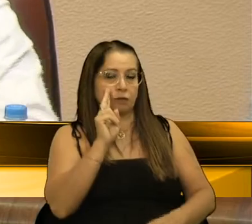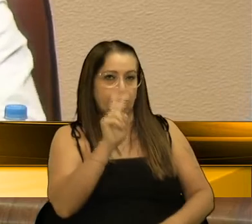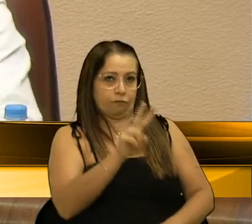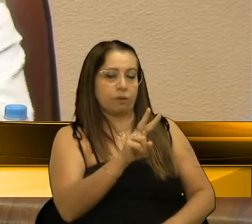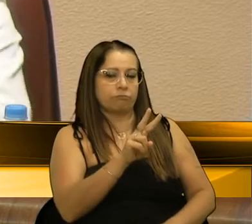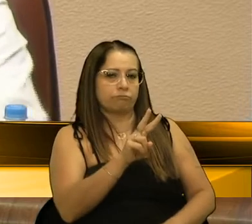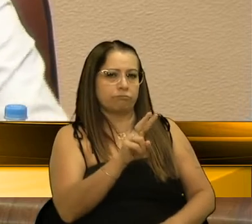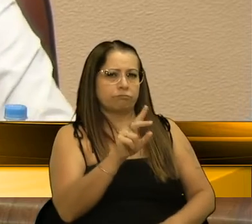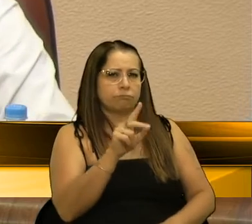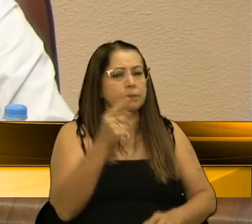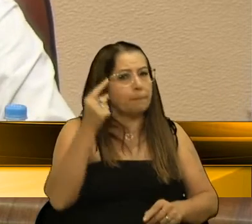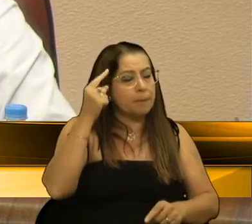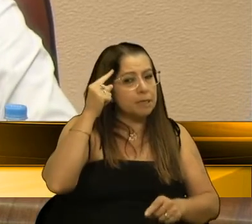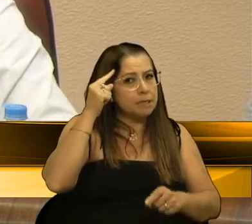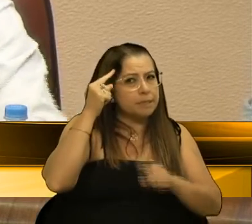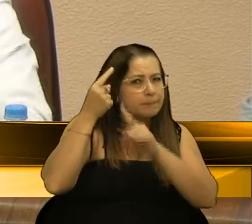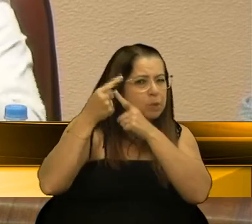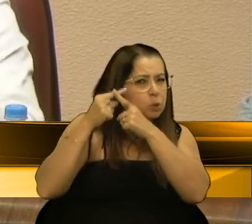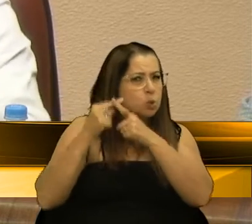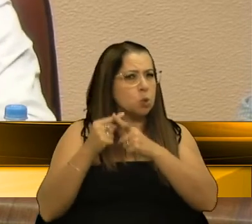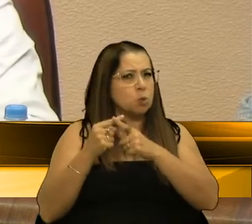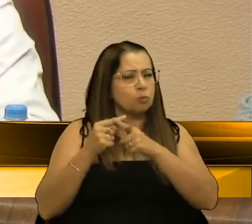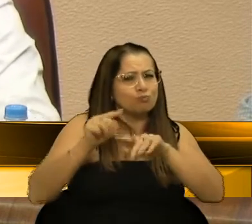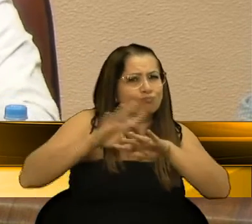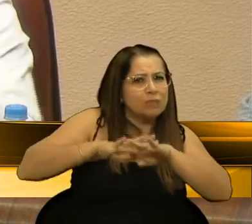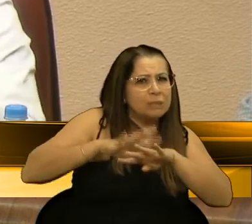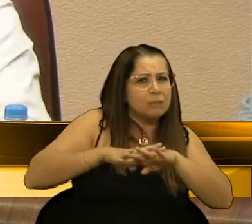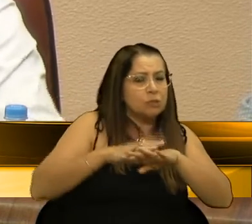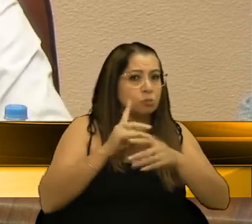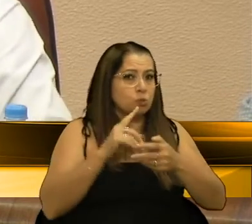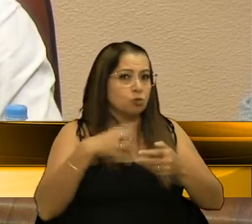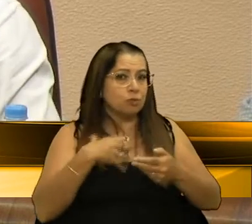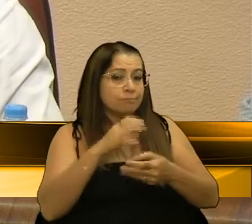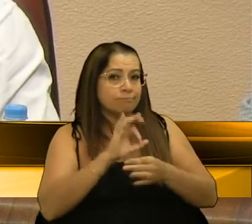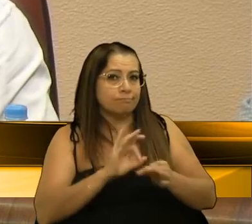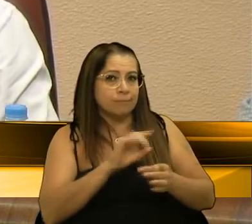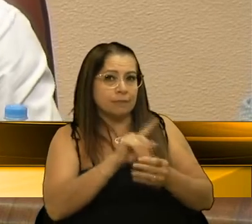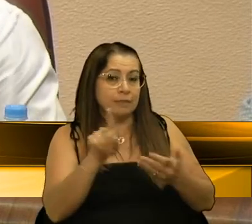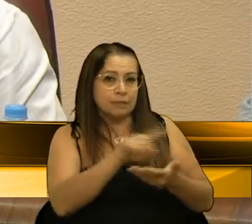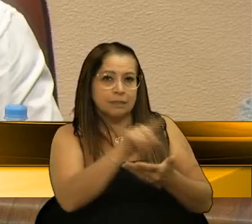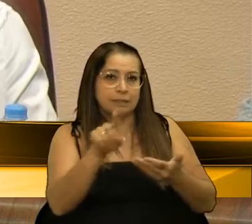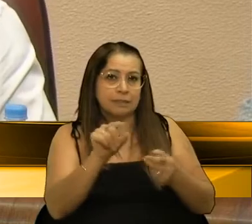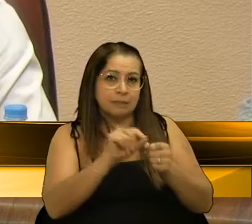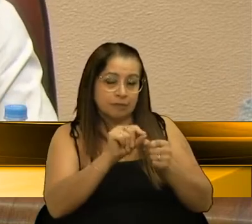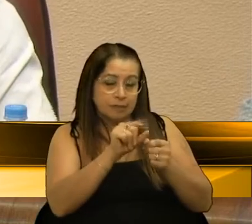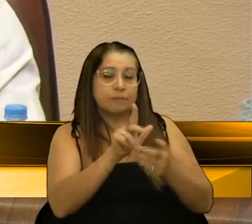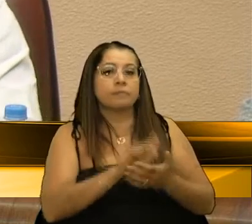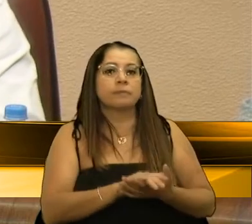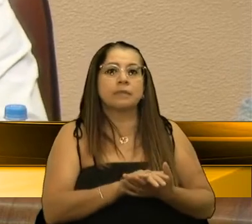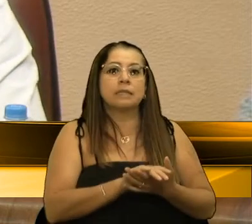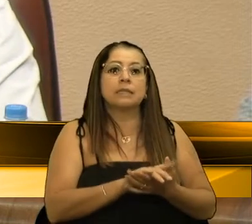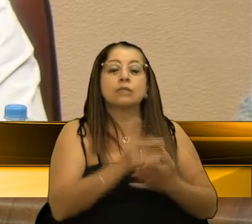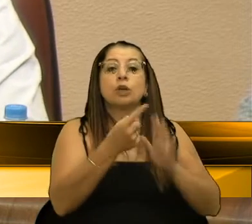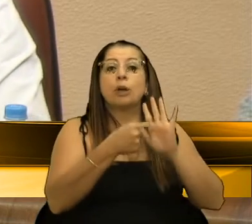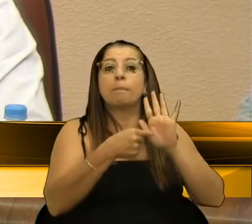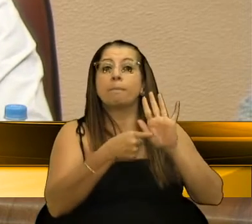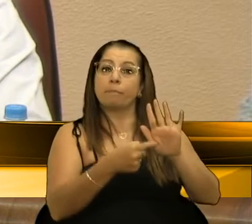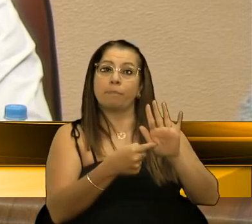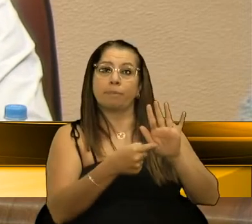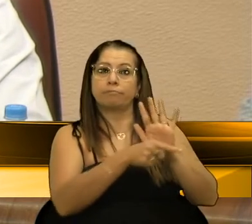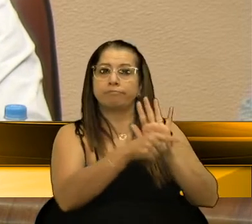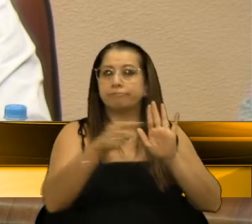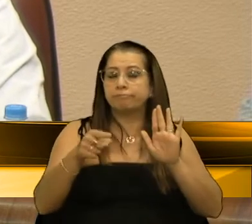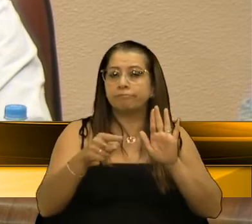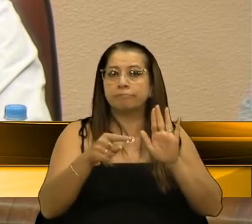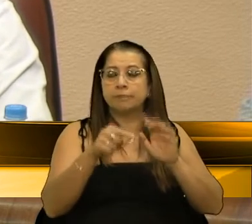lógica e matemática, mesmo de uma forma sucinta que a V. Exª fez aí, demonstra que